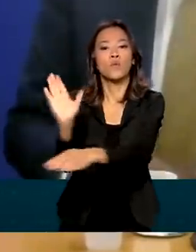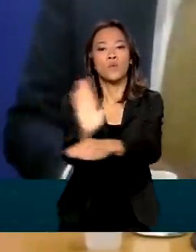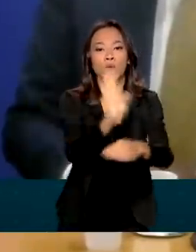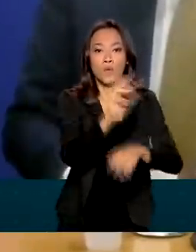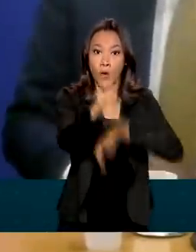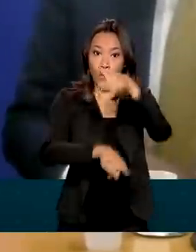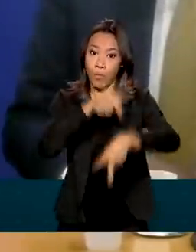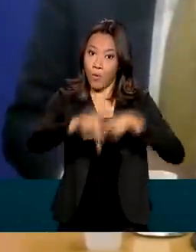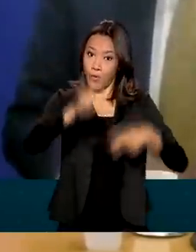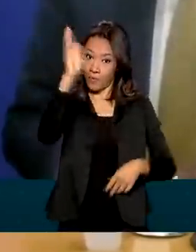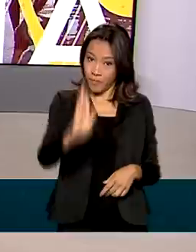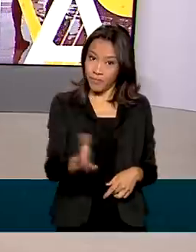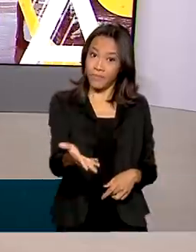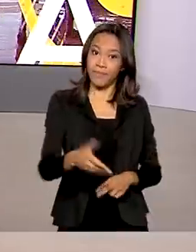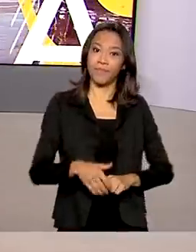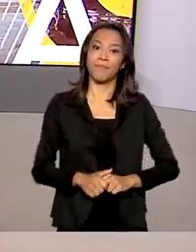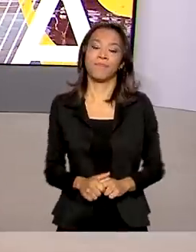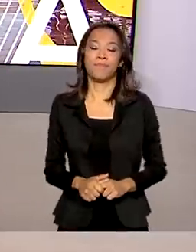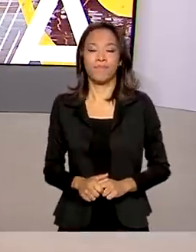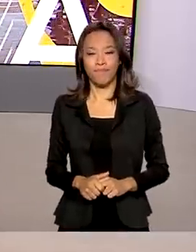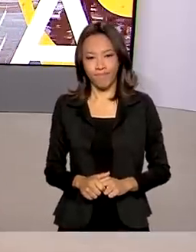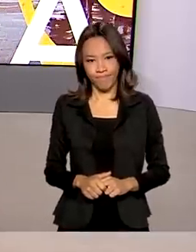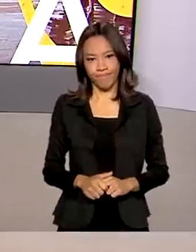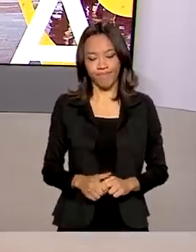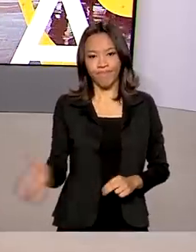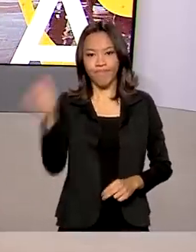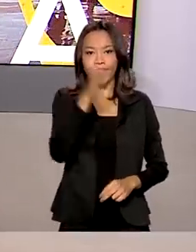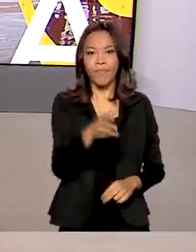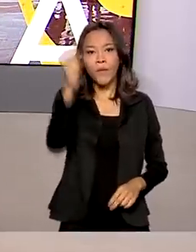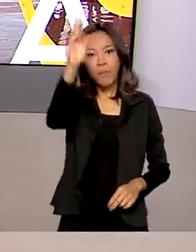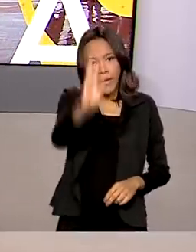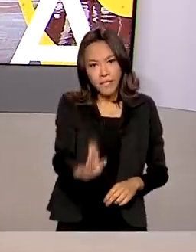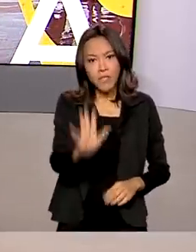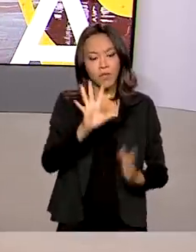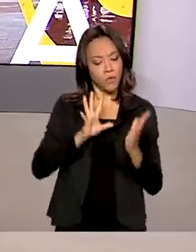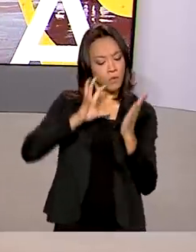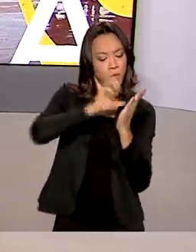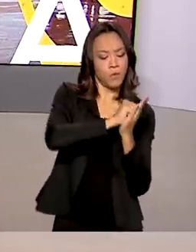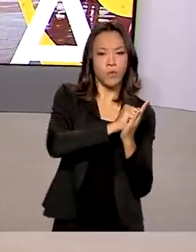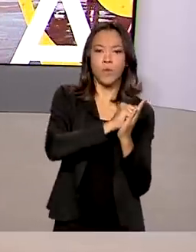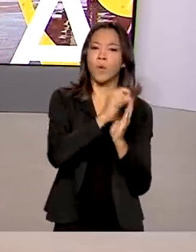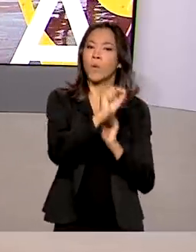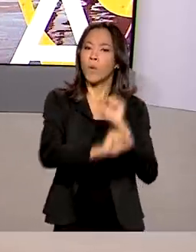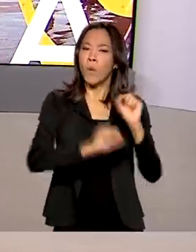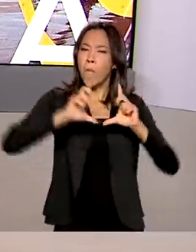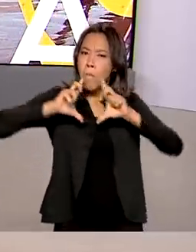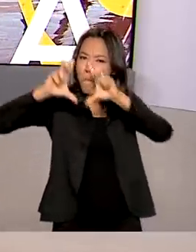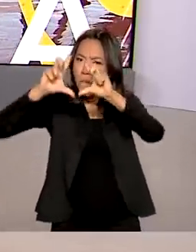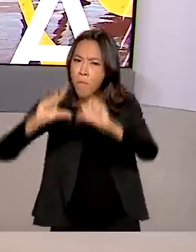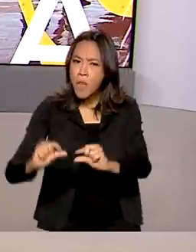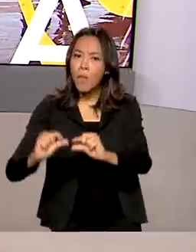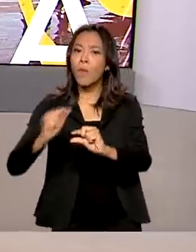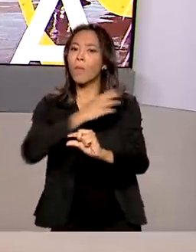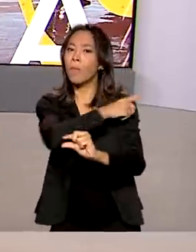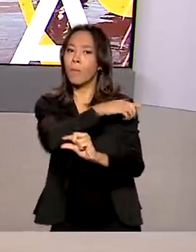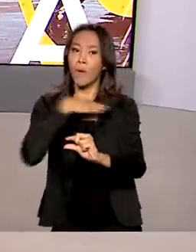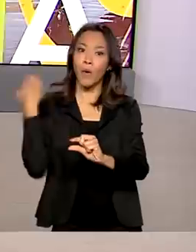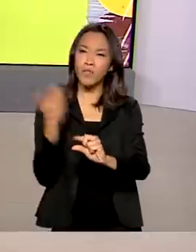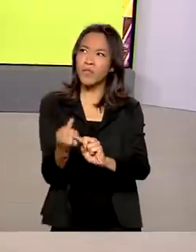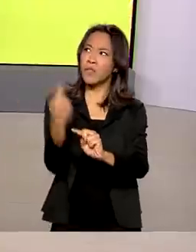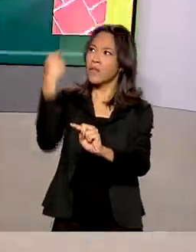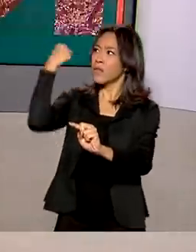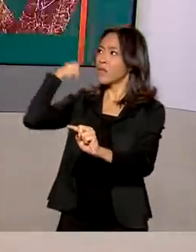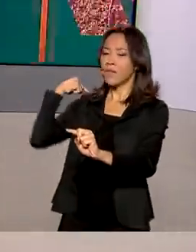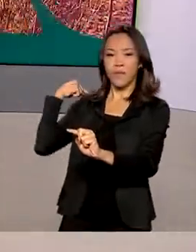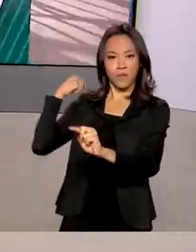do nosso país. O Brasil registrou a menor média móvel de mortes desde o início da pandemia.